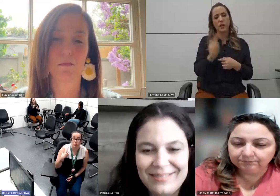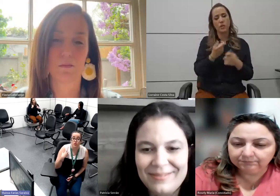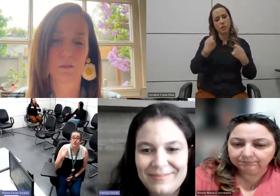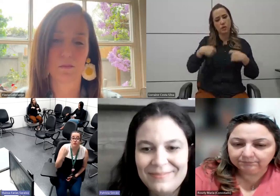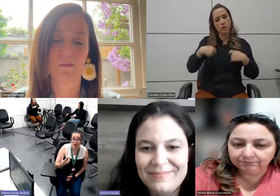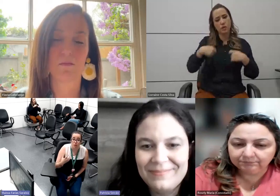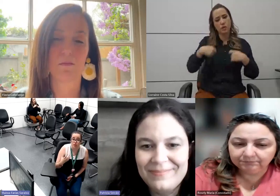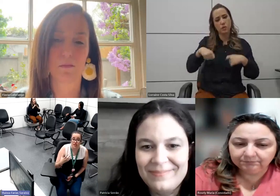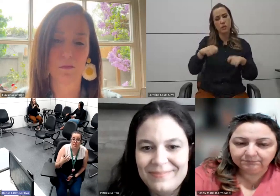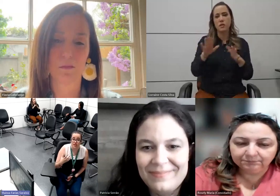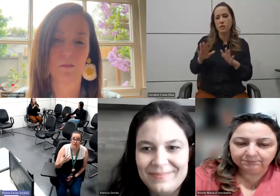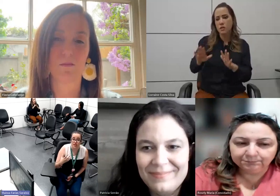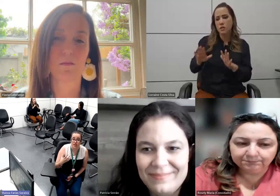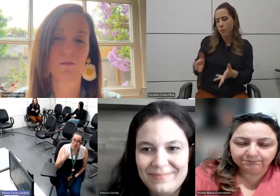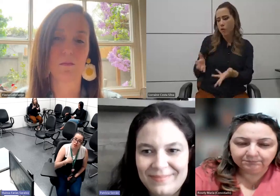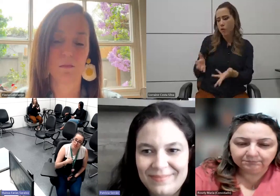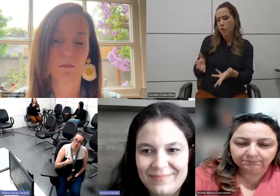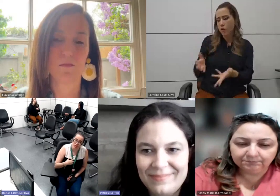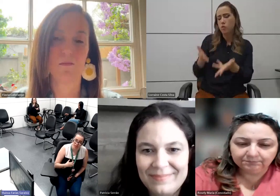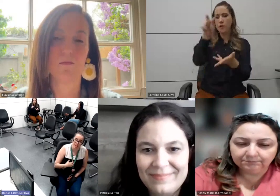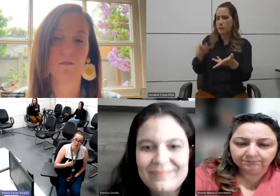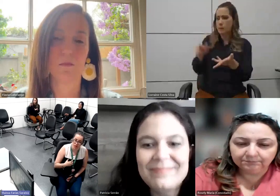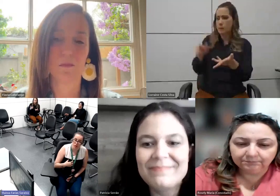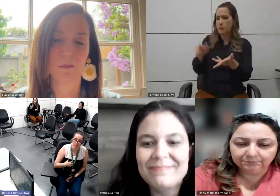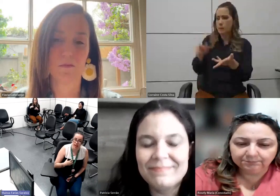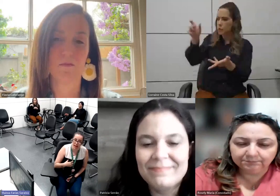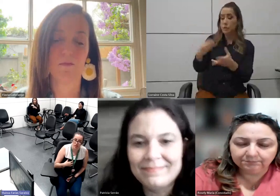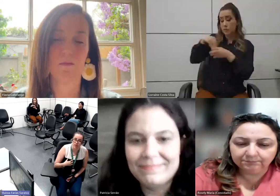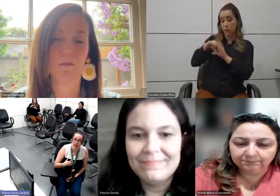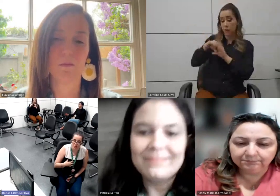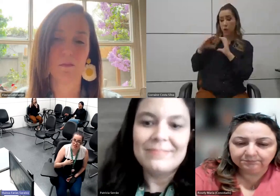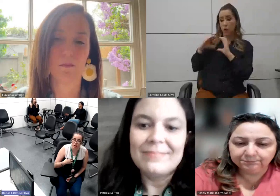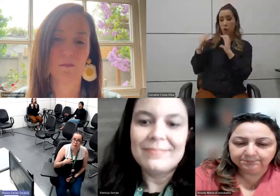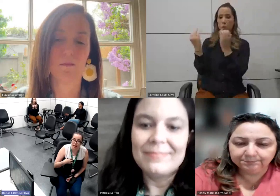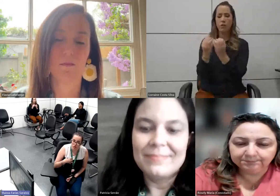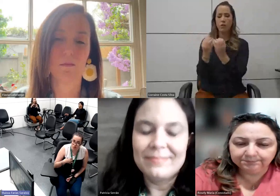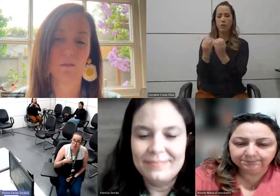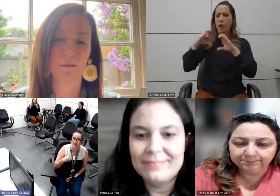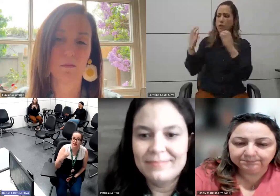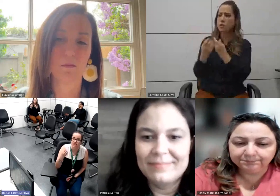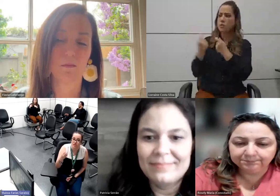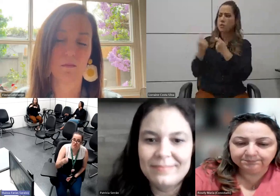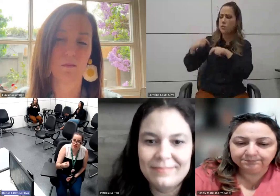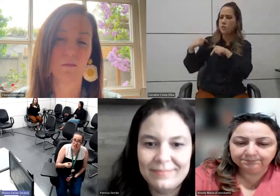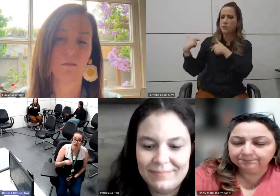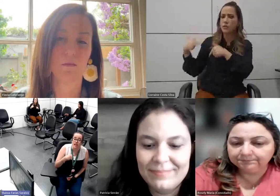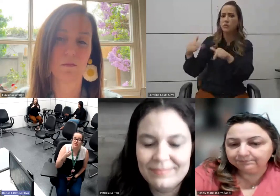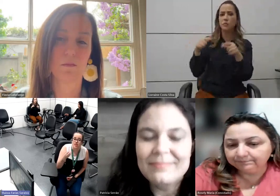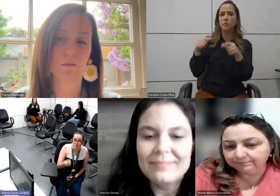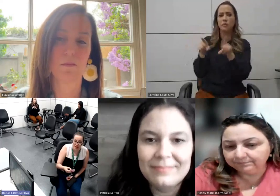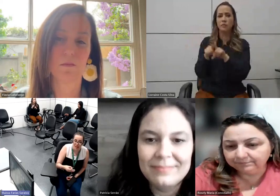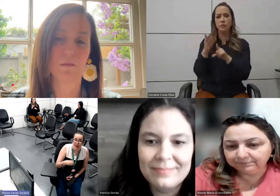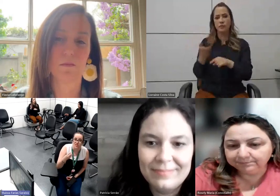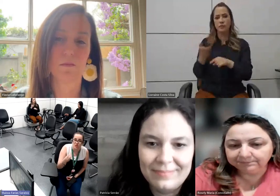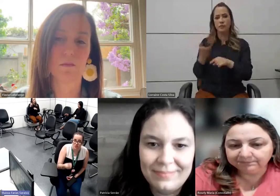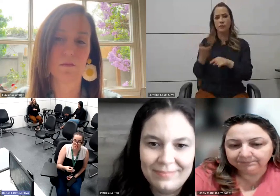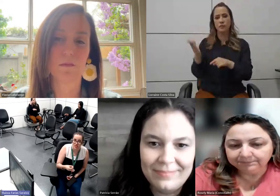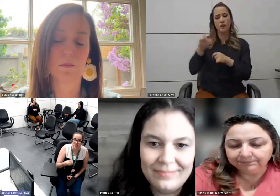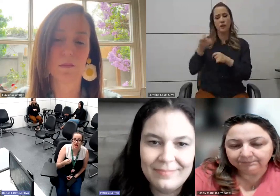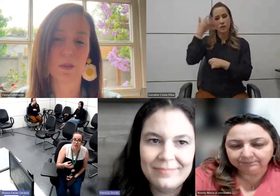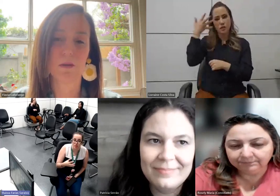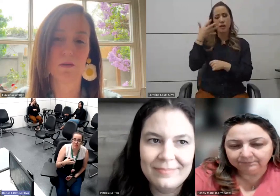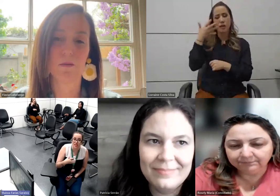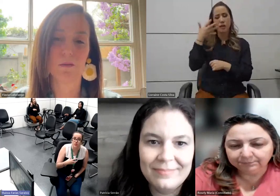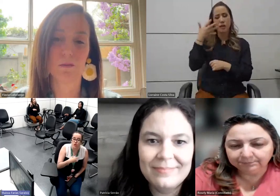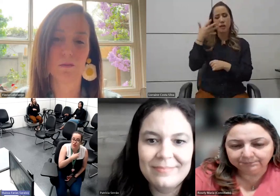motivar para que não só as pessoas dentro da comunidade façam esse trabalho de formiguinha, de explicar, de